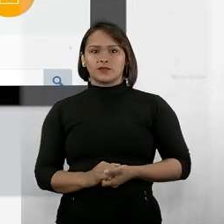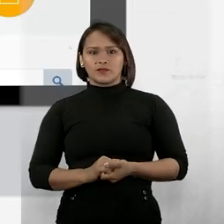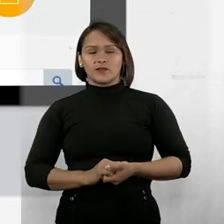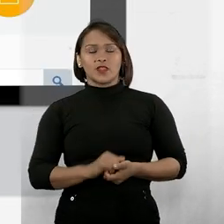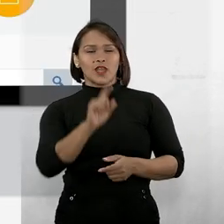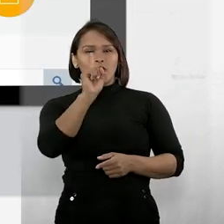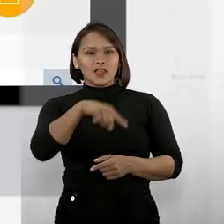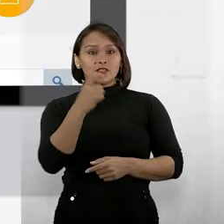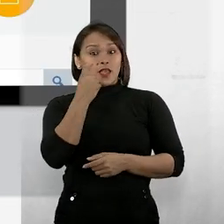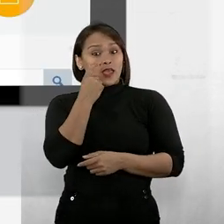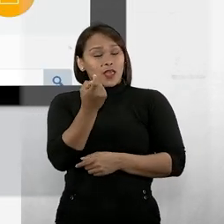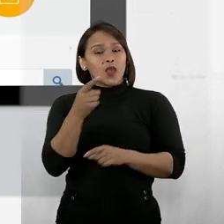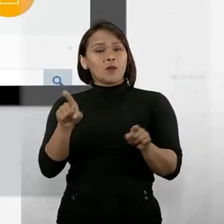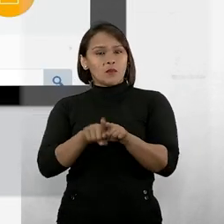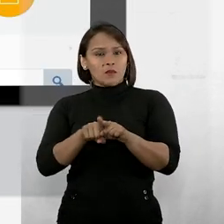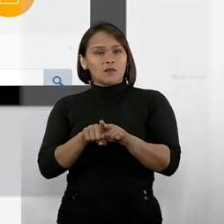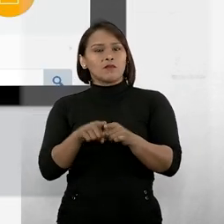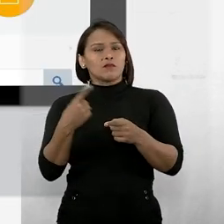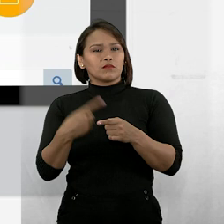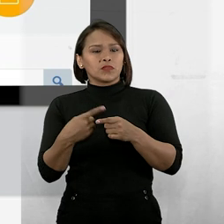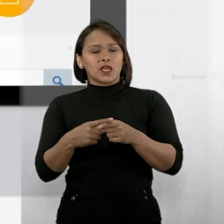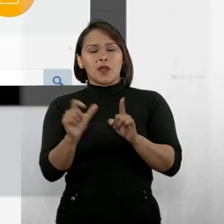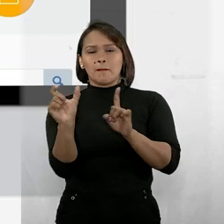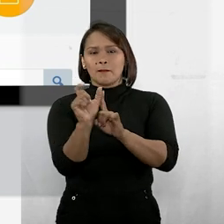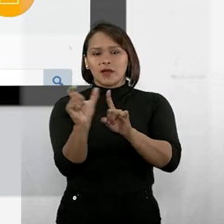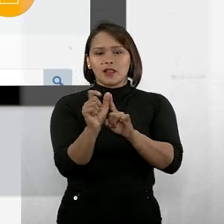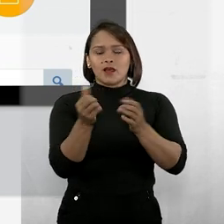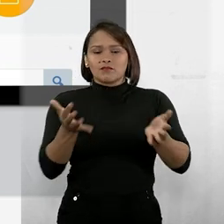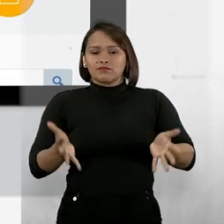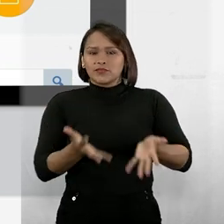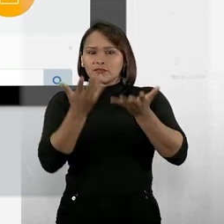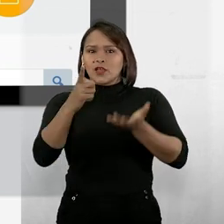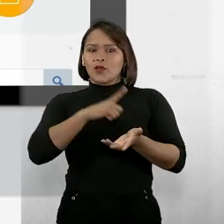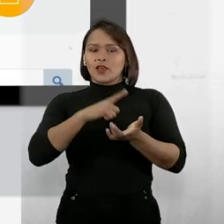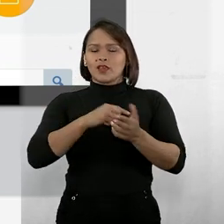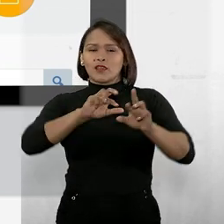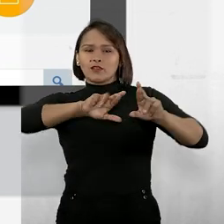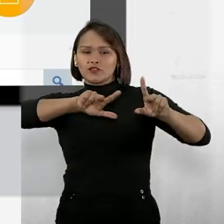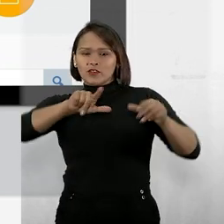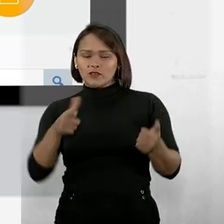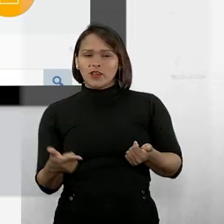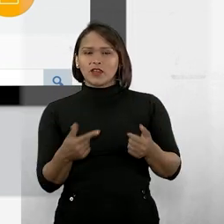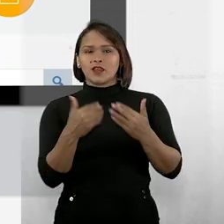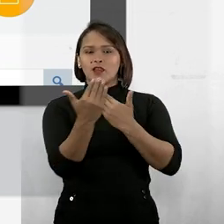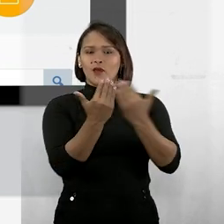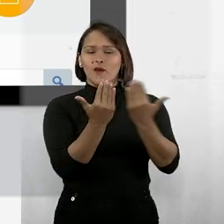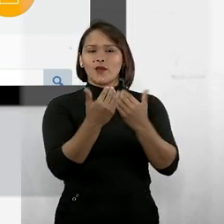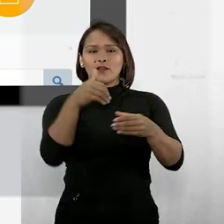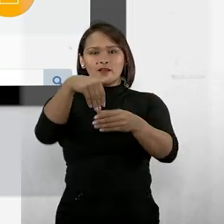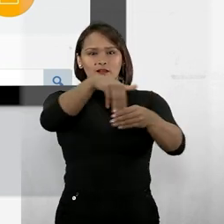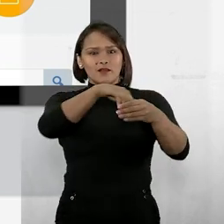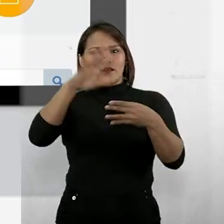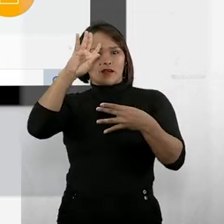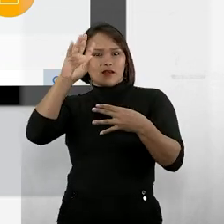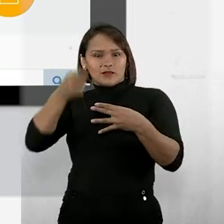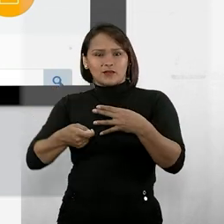E isso é bem interessante quando desejamos buscar palavras ou expressões que estejam em campos diferentes do espelho do acórdon.